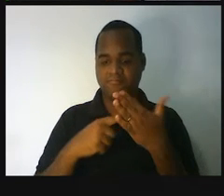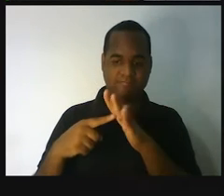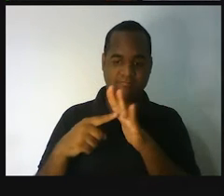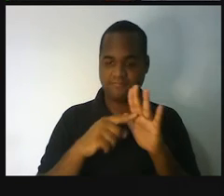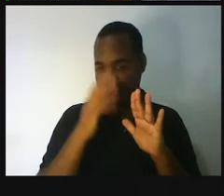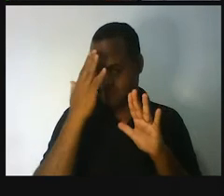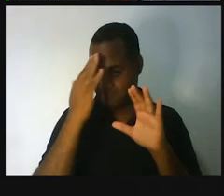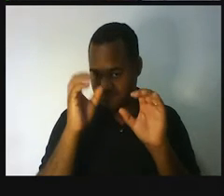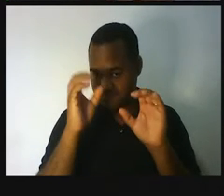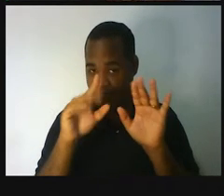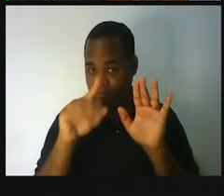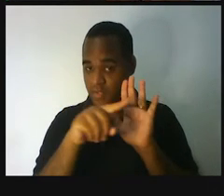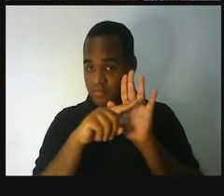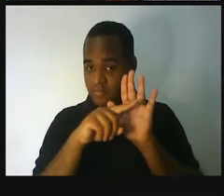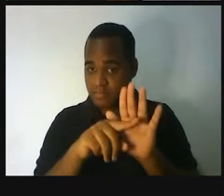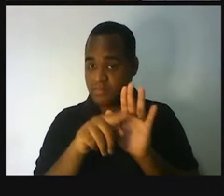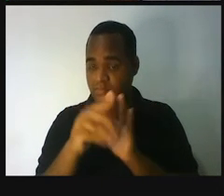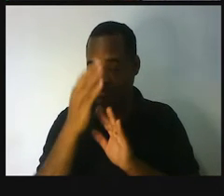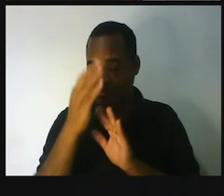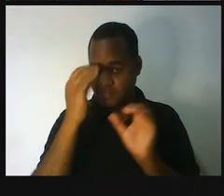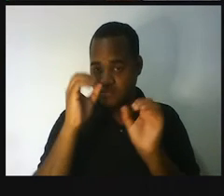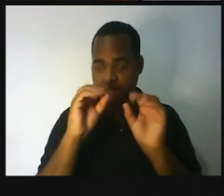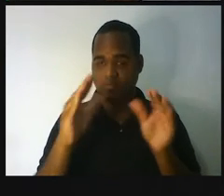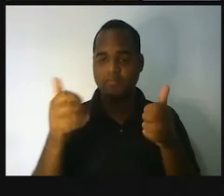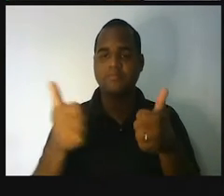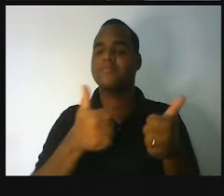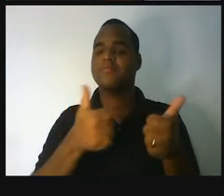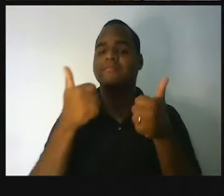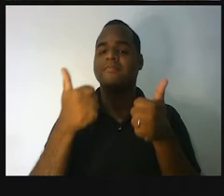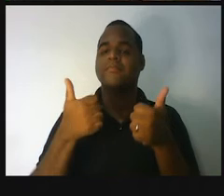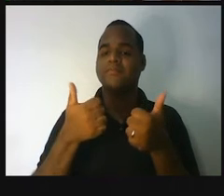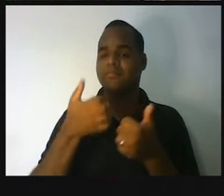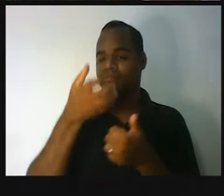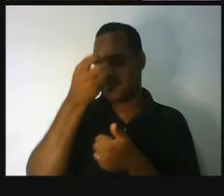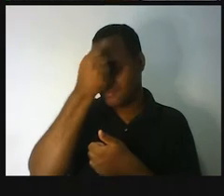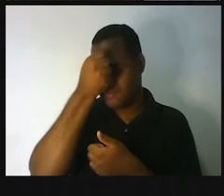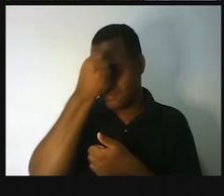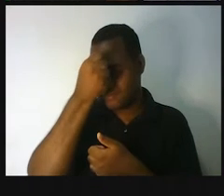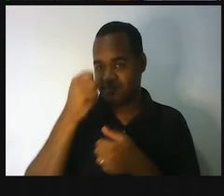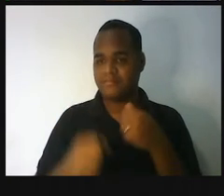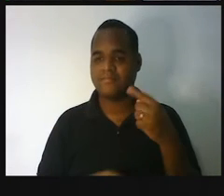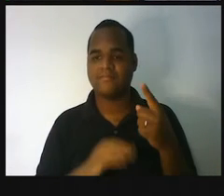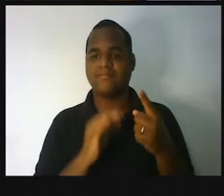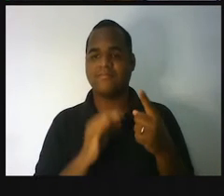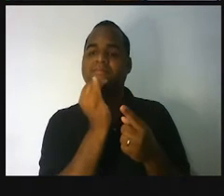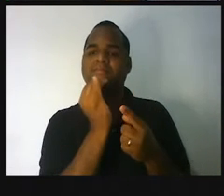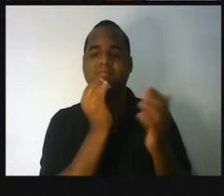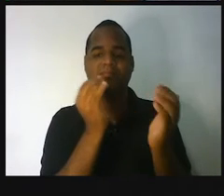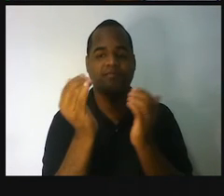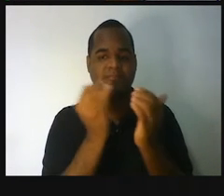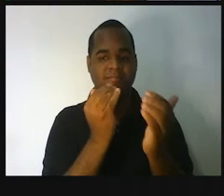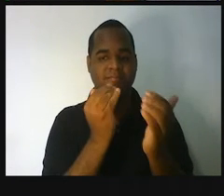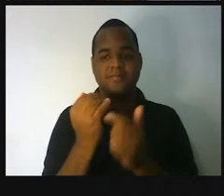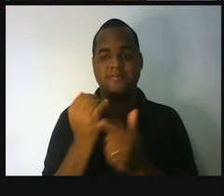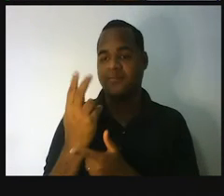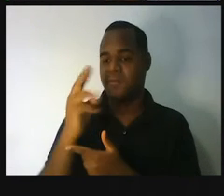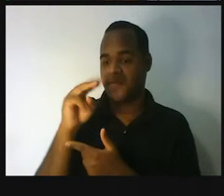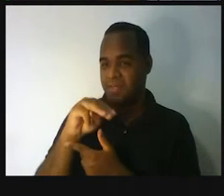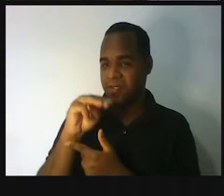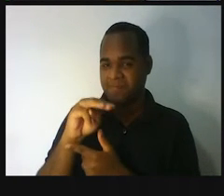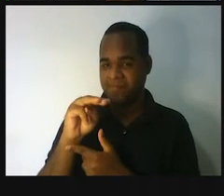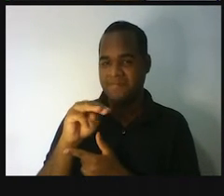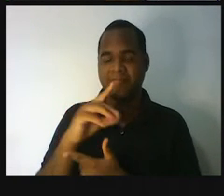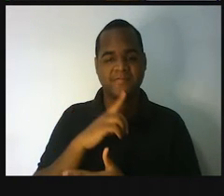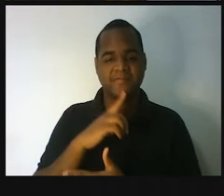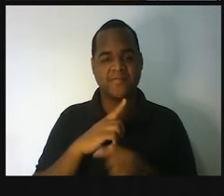isso. Tá, professor? Me dê um exemplo para eu entender. Então, vamos lá. Dois metros. Dois metros. O metro está aqui,